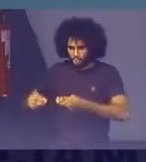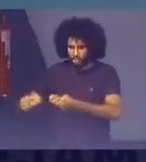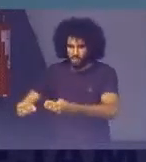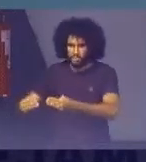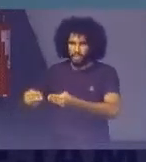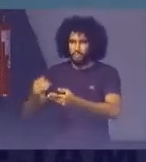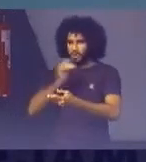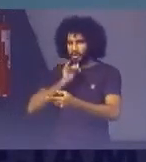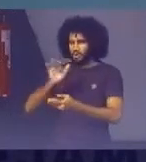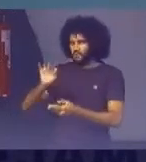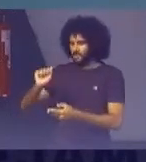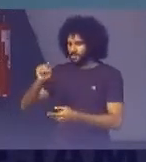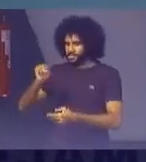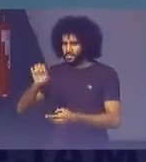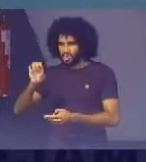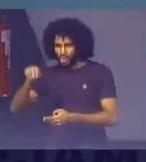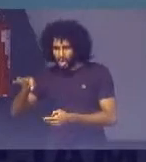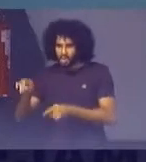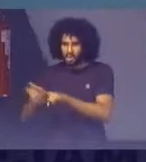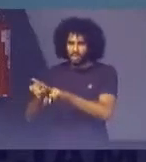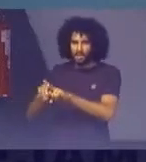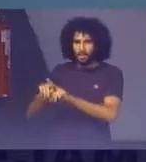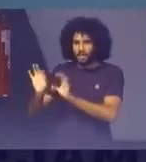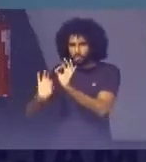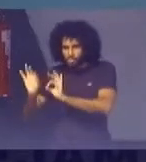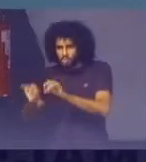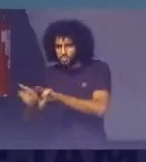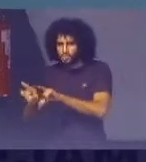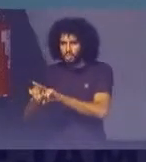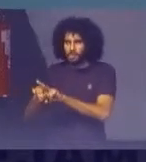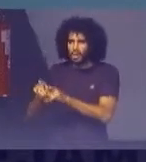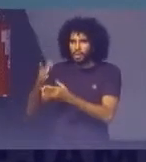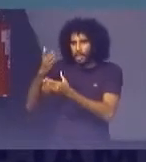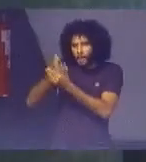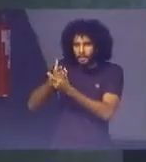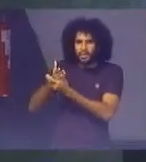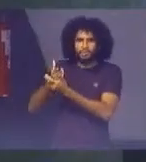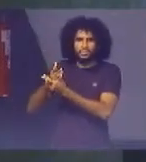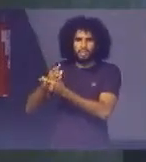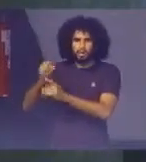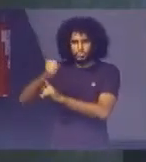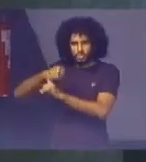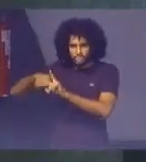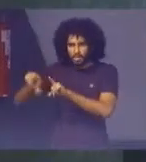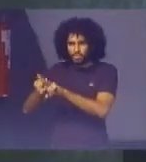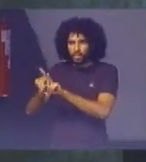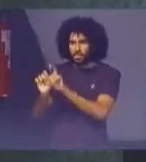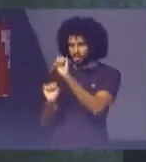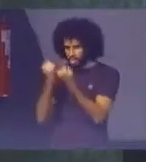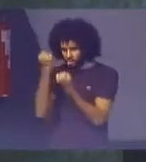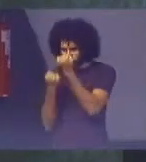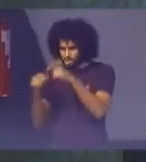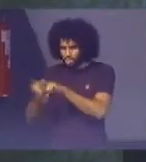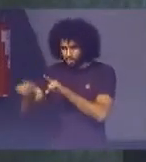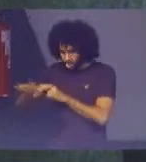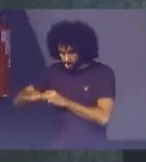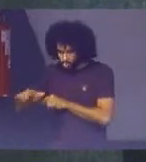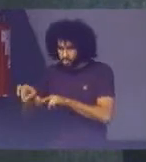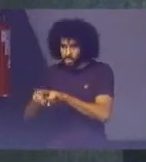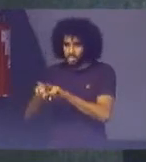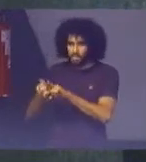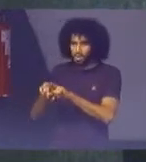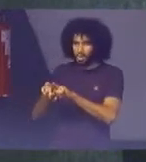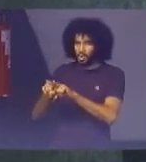fazenda Ministério do planejamento Com o ministério Da pasta social Ou o ministério Da indústria e comércio Com o ministério Do meio